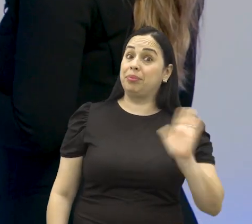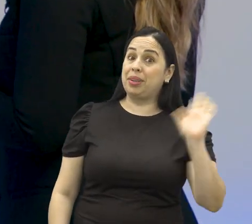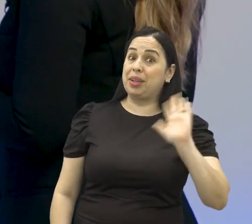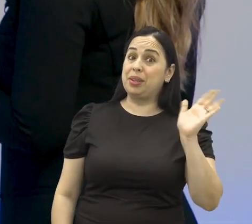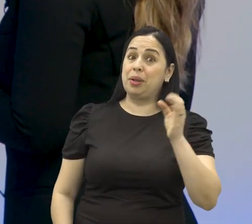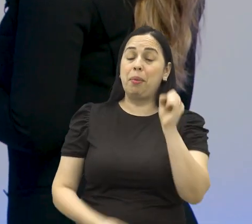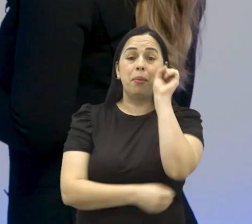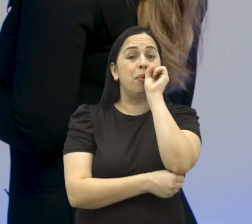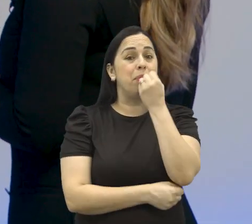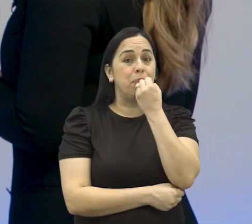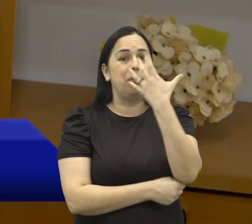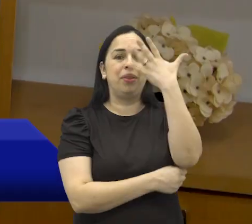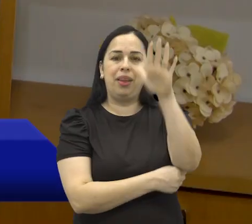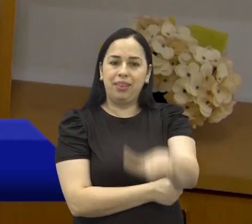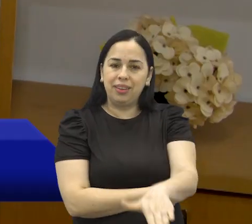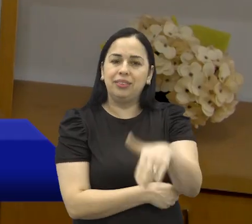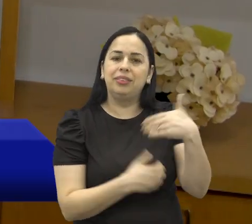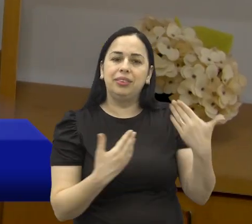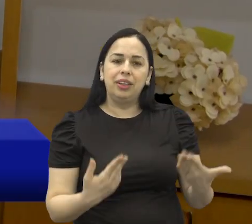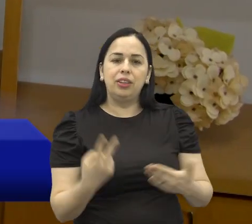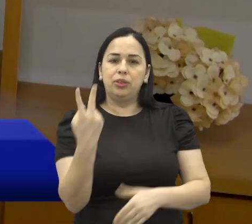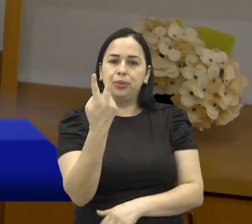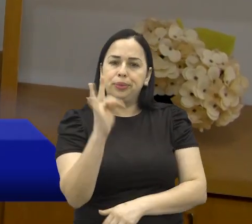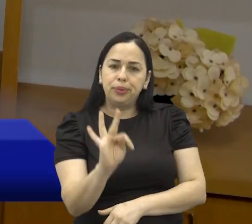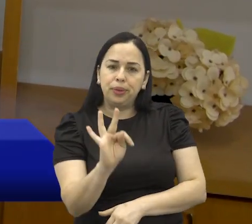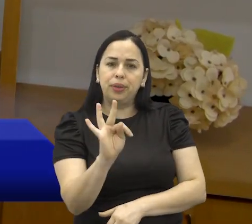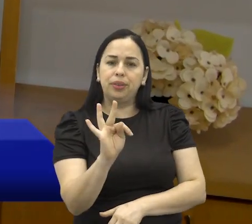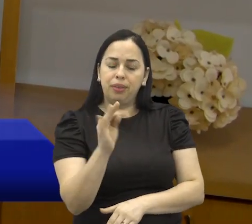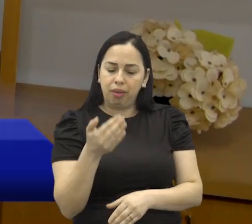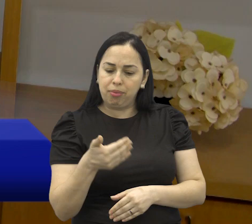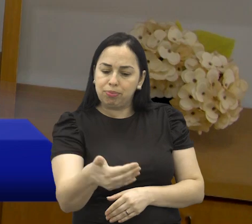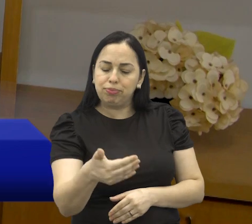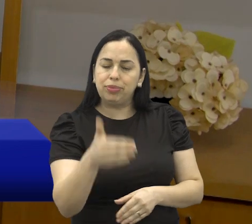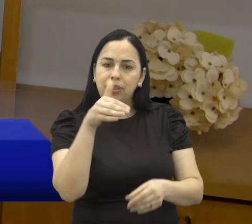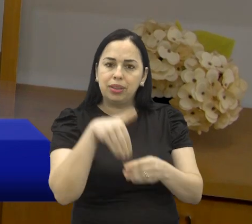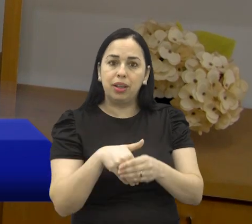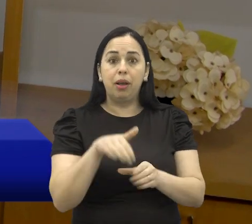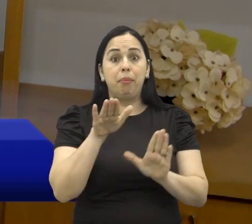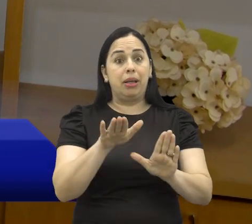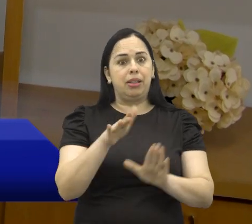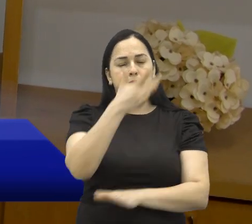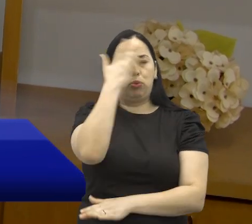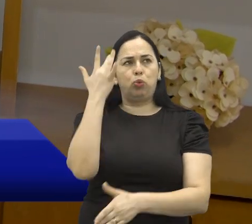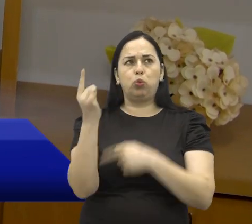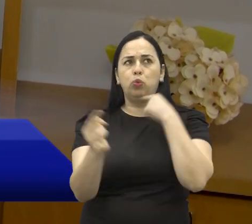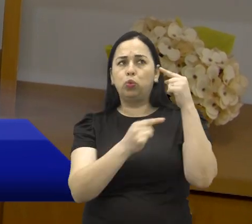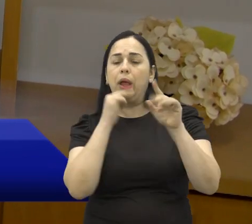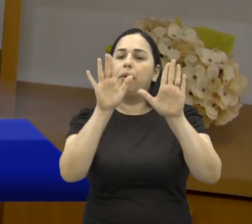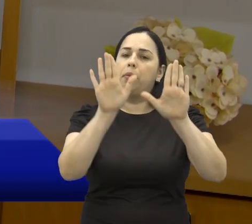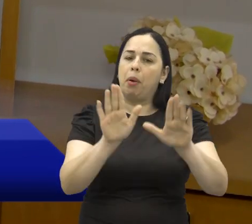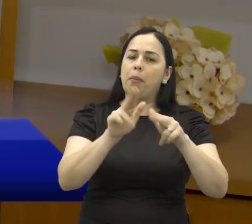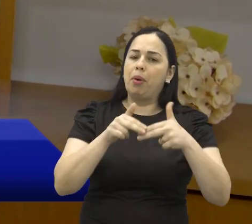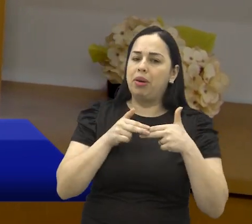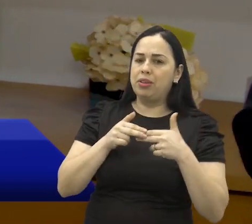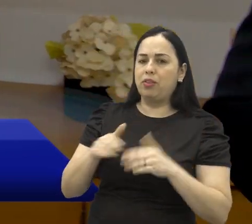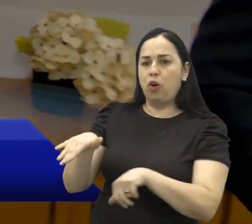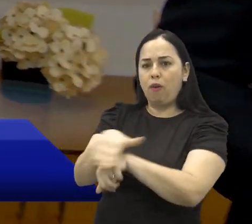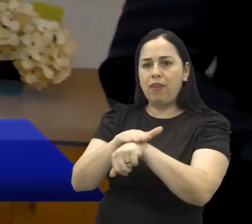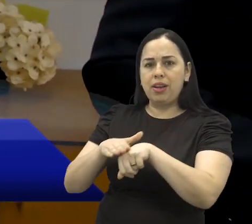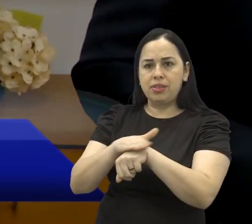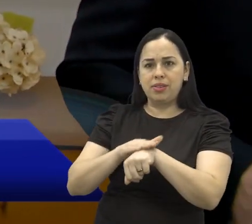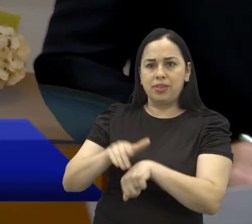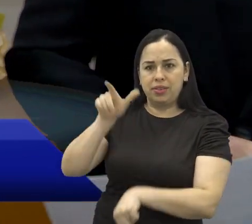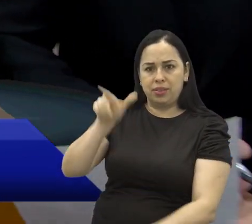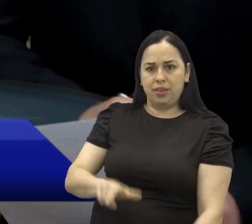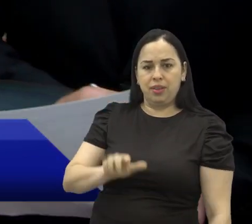Olá, boa tarde a todos. Com o segundo turno das eleições chegando, algumas dúvidas surgem. Para isso, a gente veio conversar com o